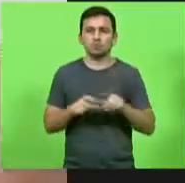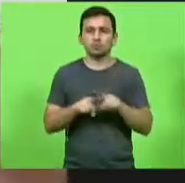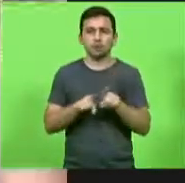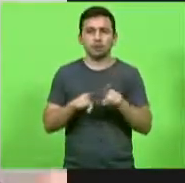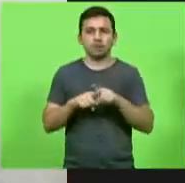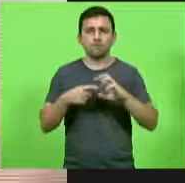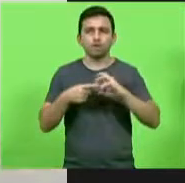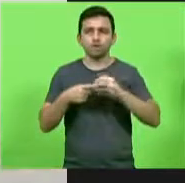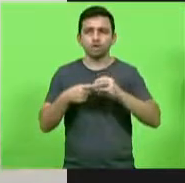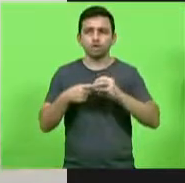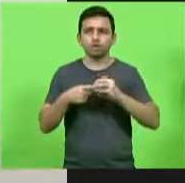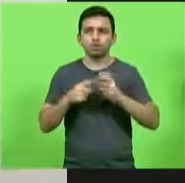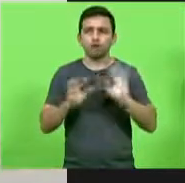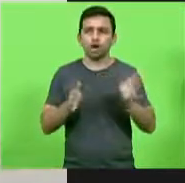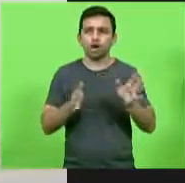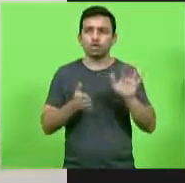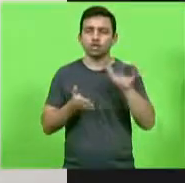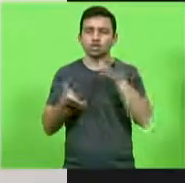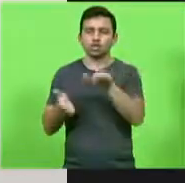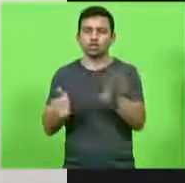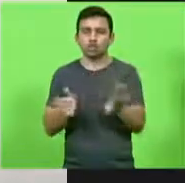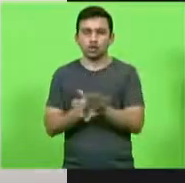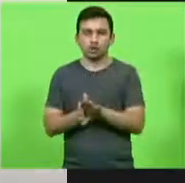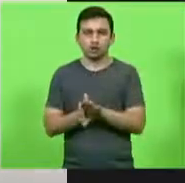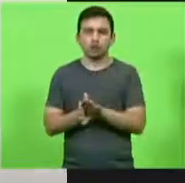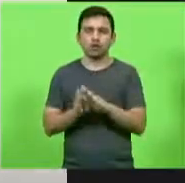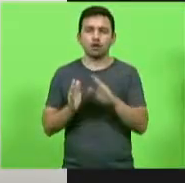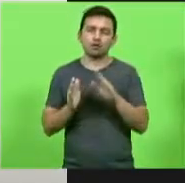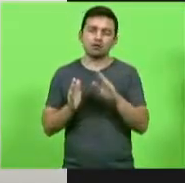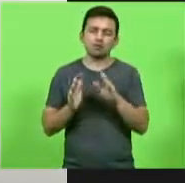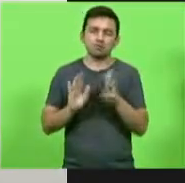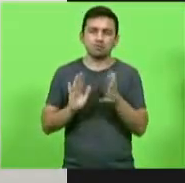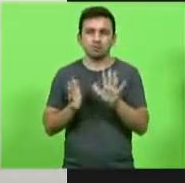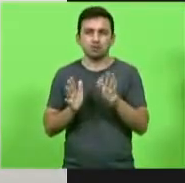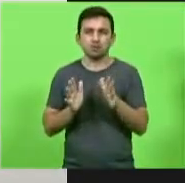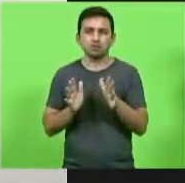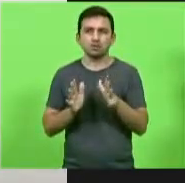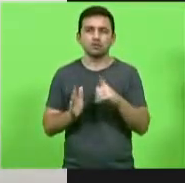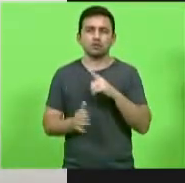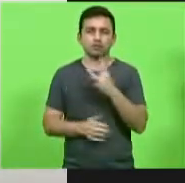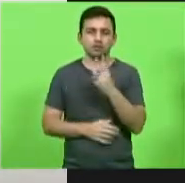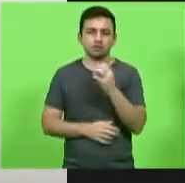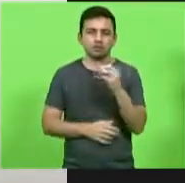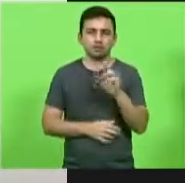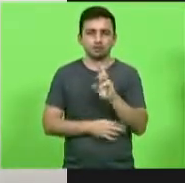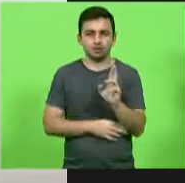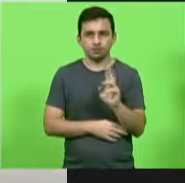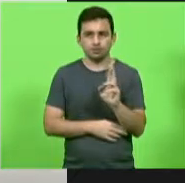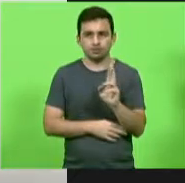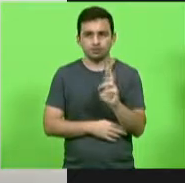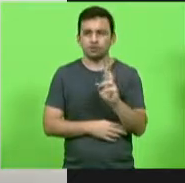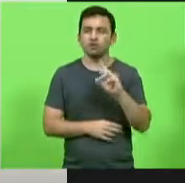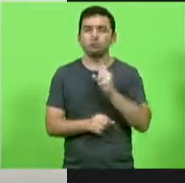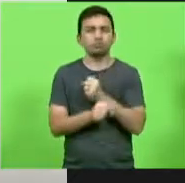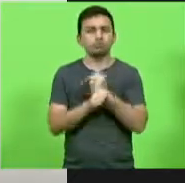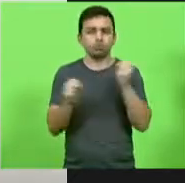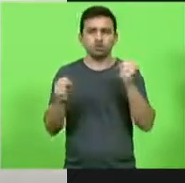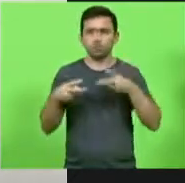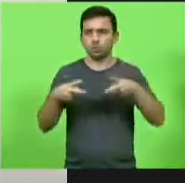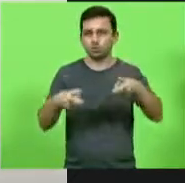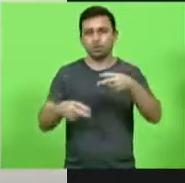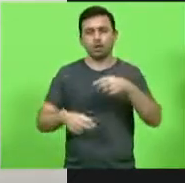o feijão chegou até as casas dos trezentos reais é impossível se manter nesta atividade